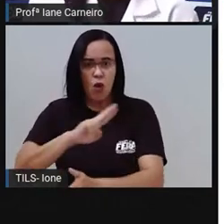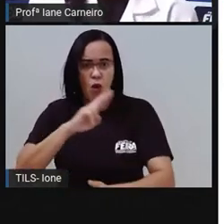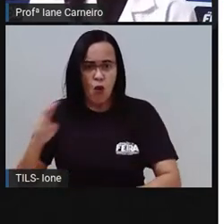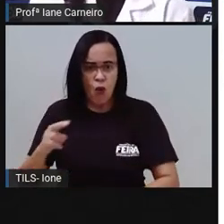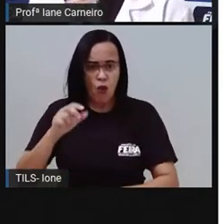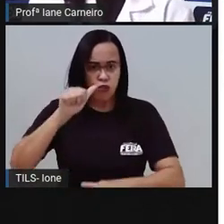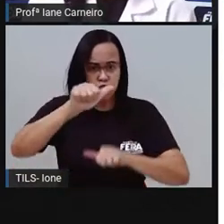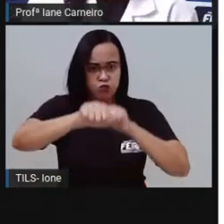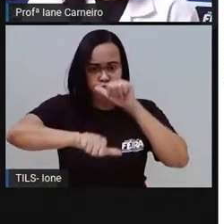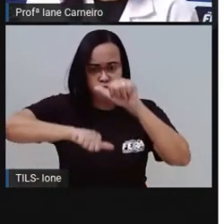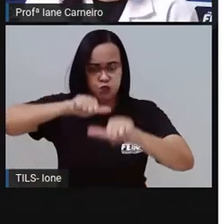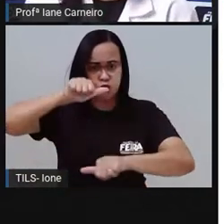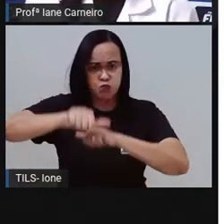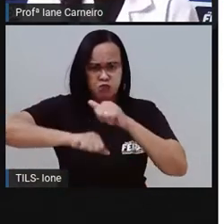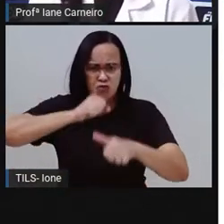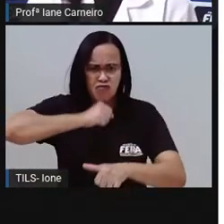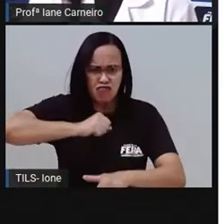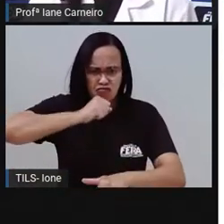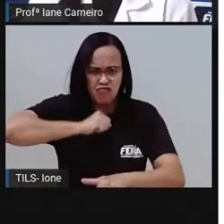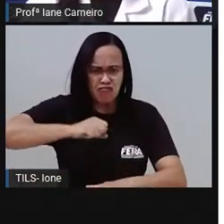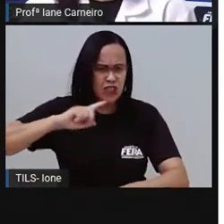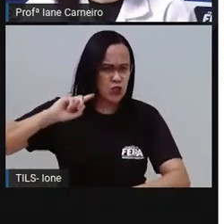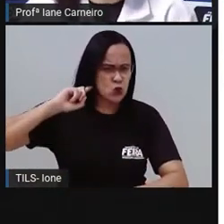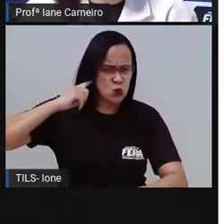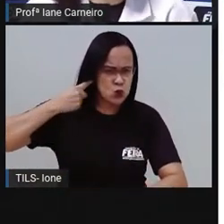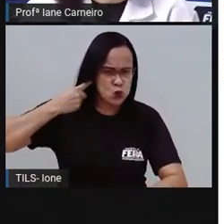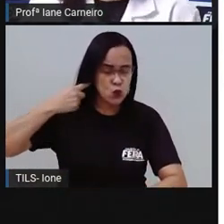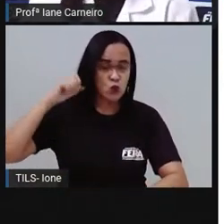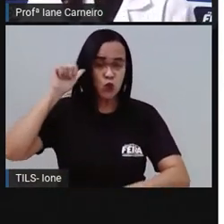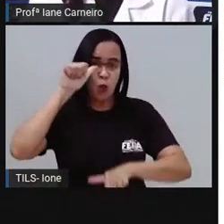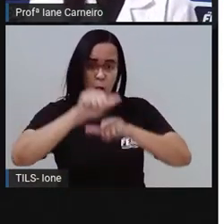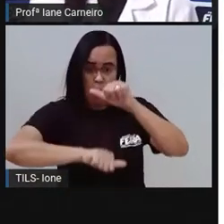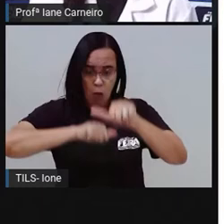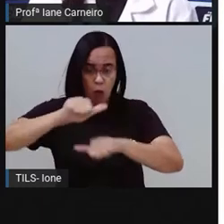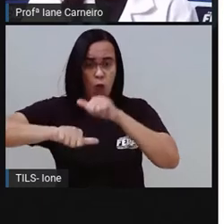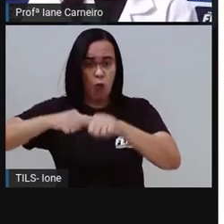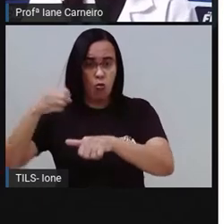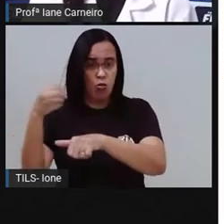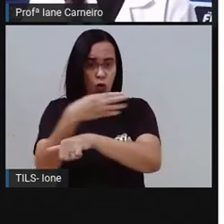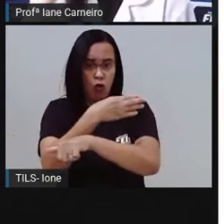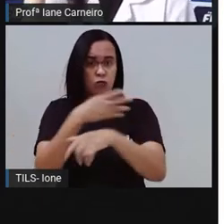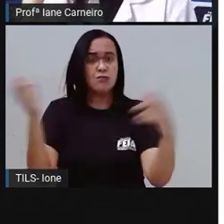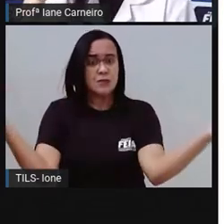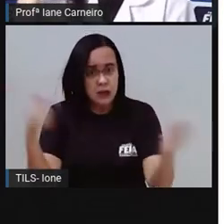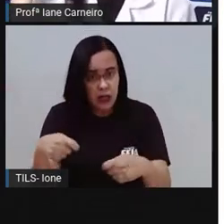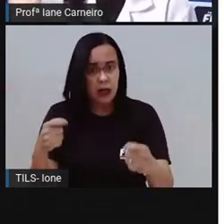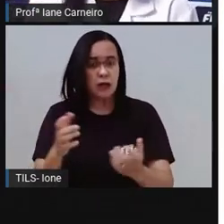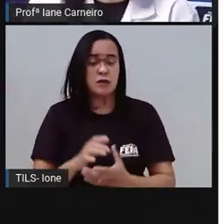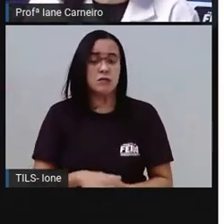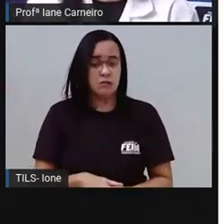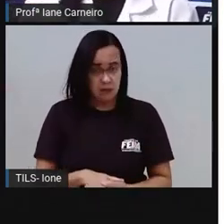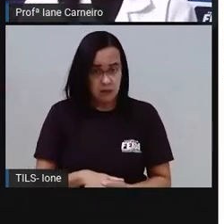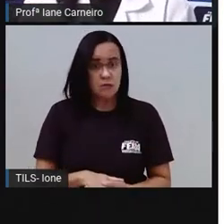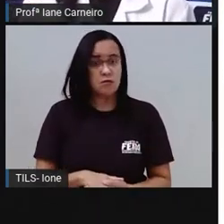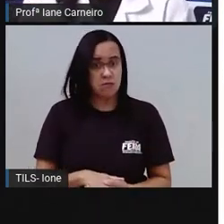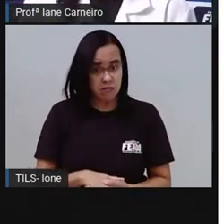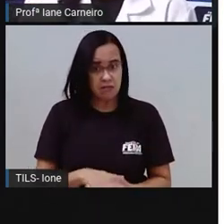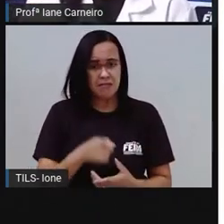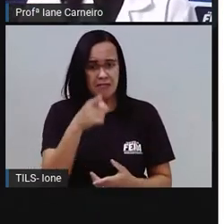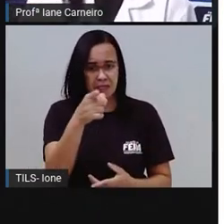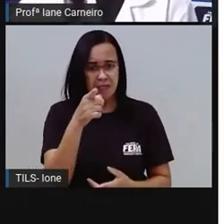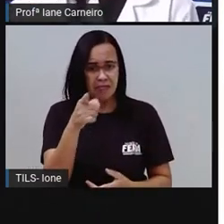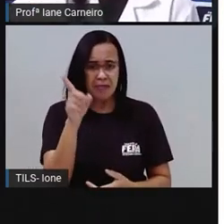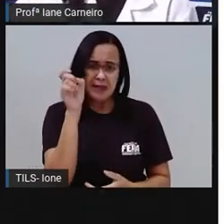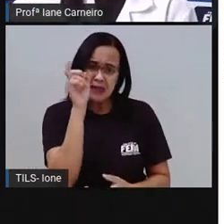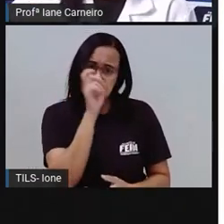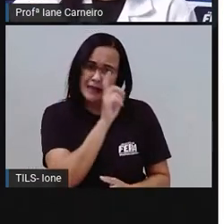trabalho dessa pessoa, fica muito melhor. Então, isso aqui tudo poderia ter sido evitado. Imagina o prejuízo que isso aqui,